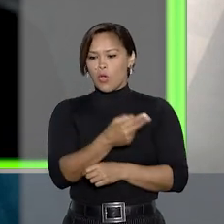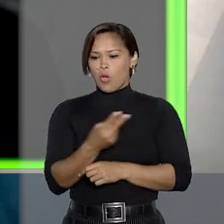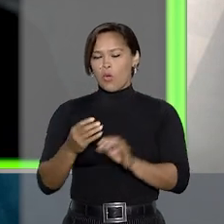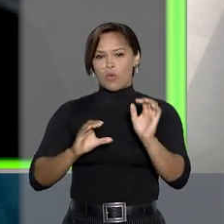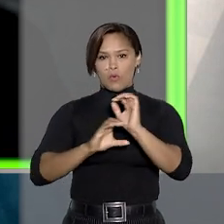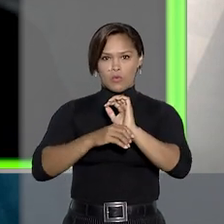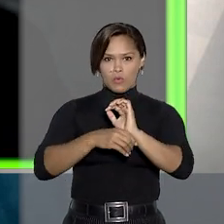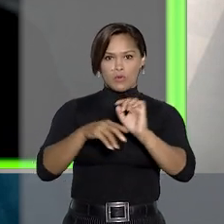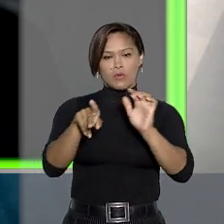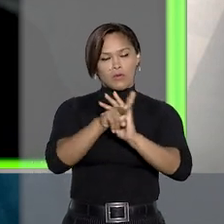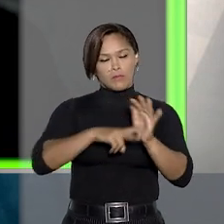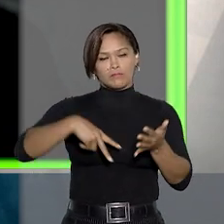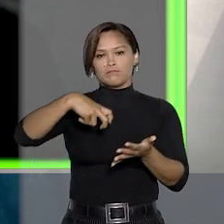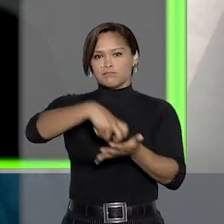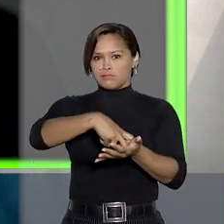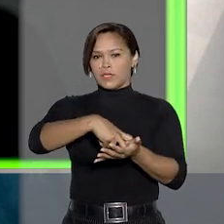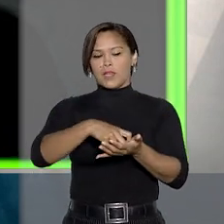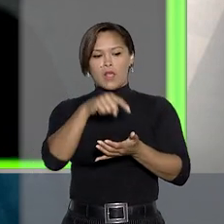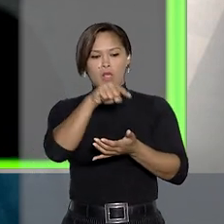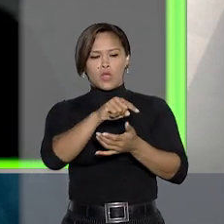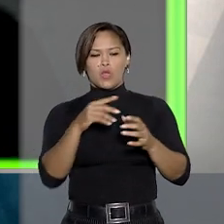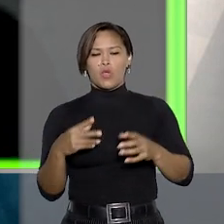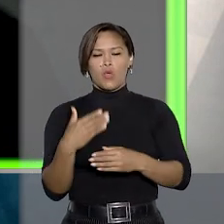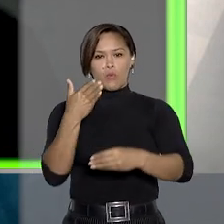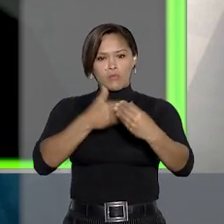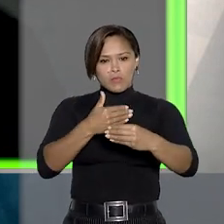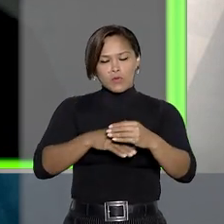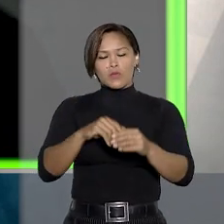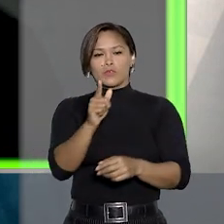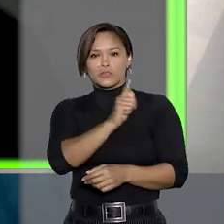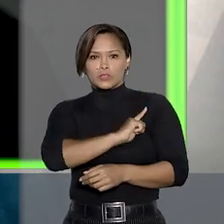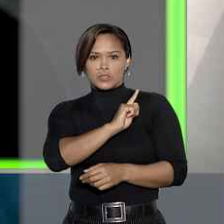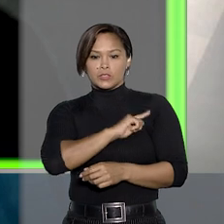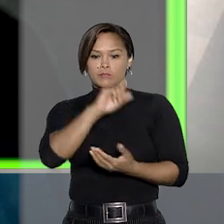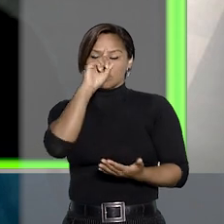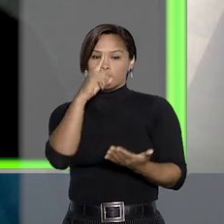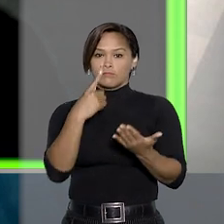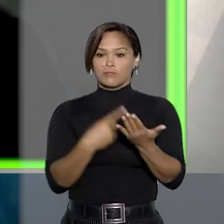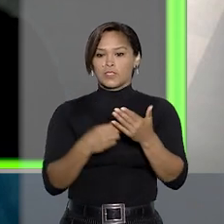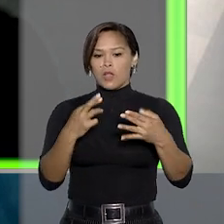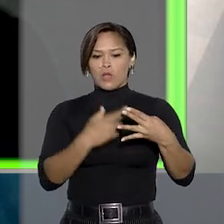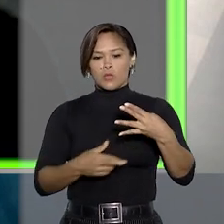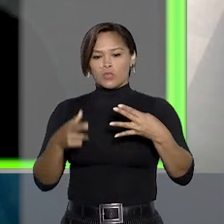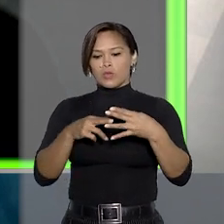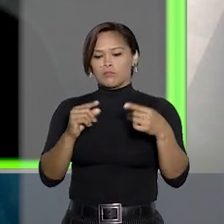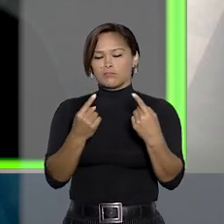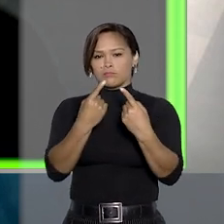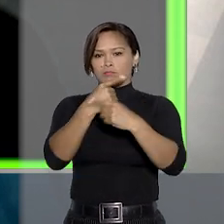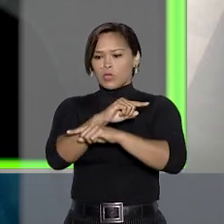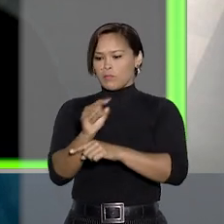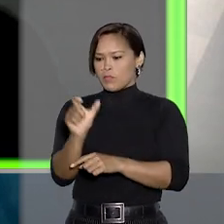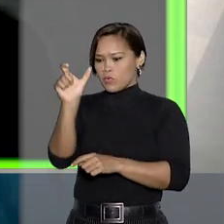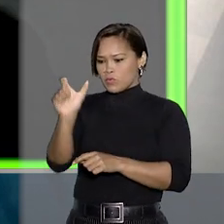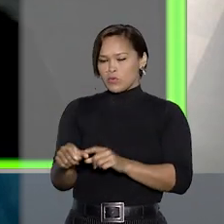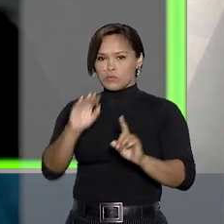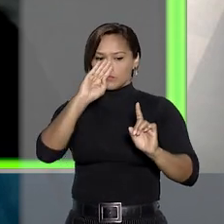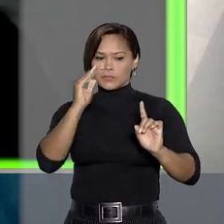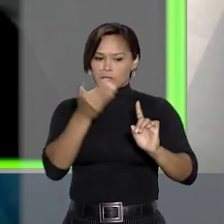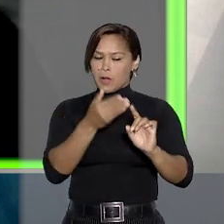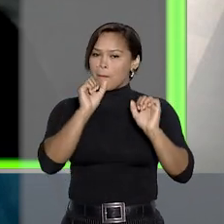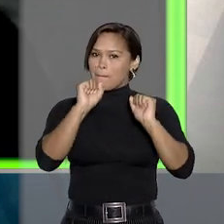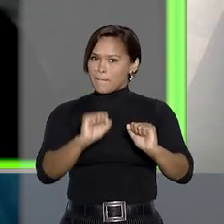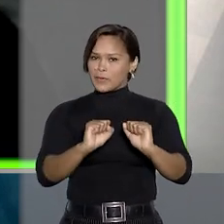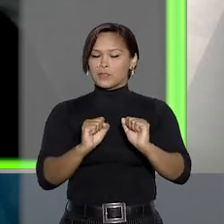segundo o Código de Processo Penal, no caso de concurso de agentes, a decisão do recurso interposto por um dos réus